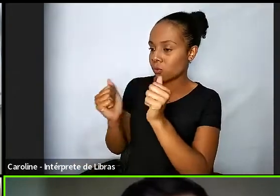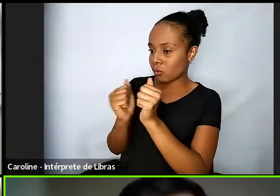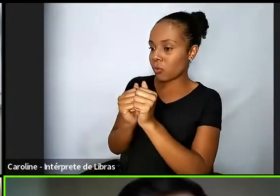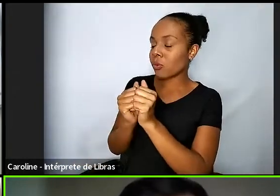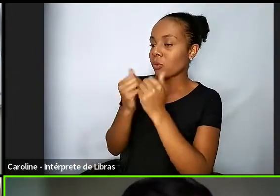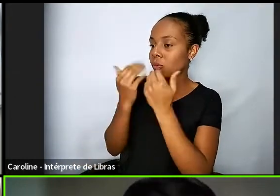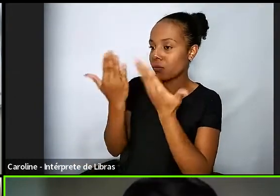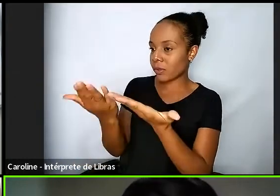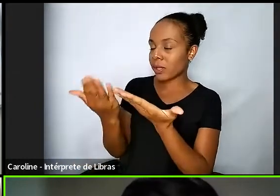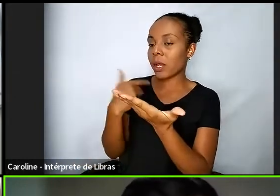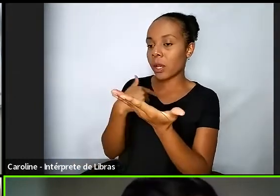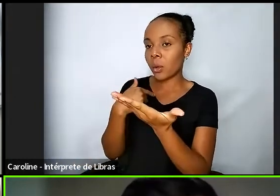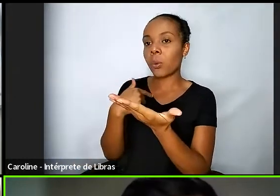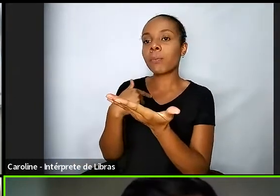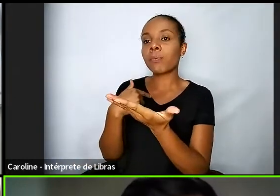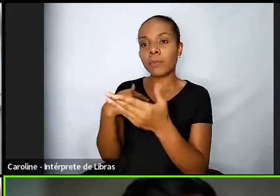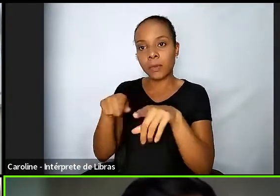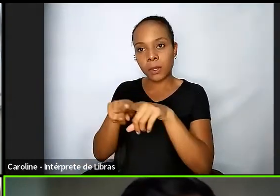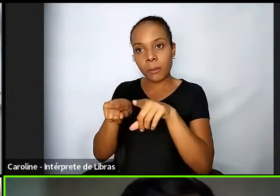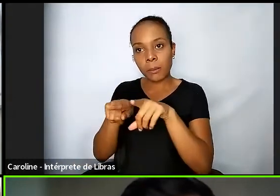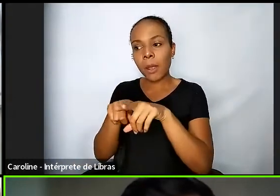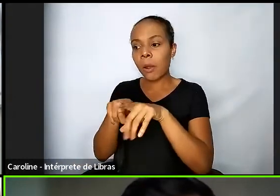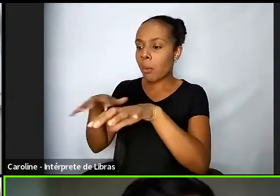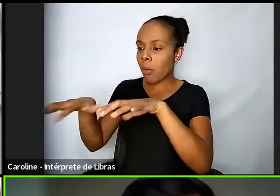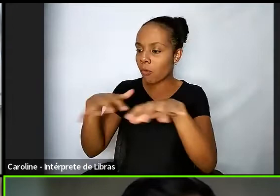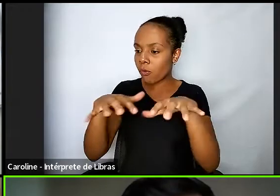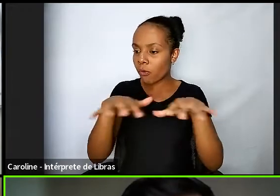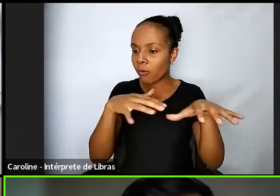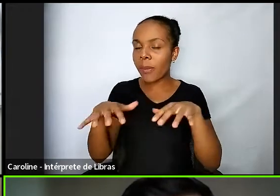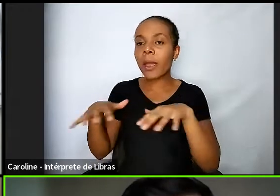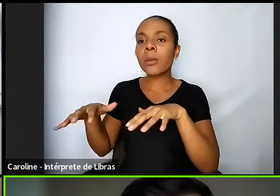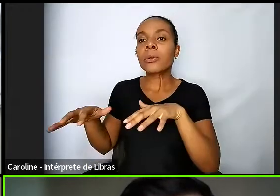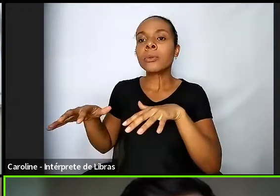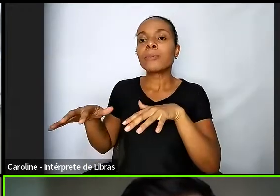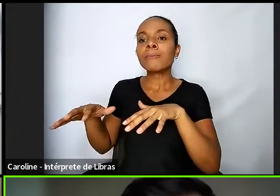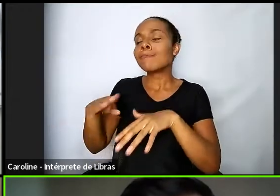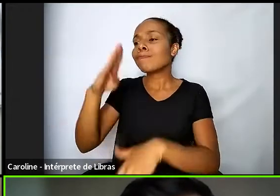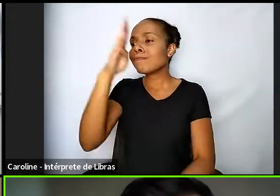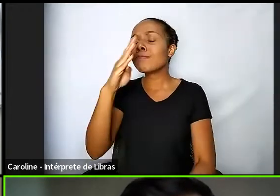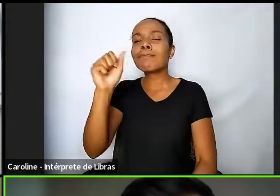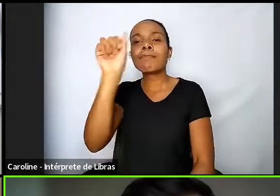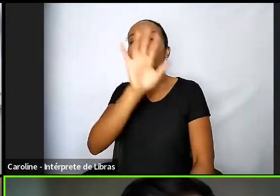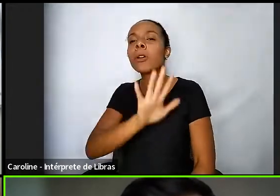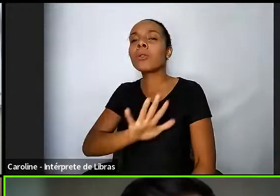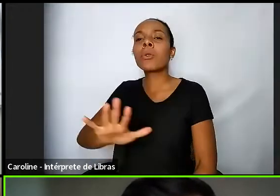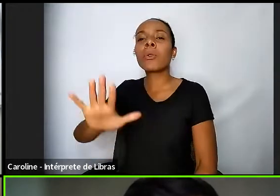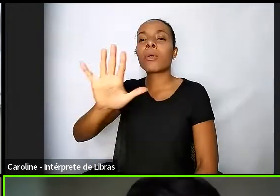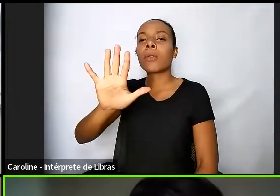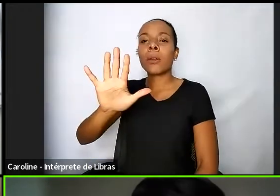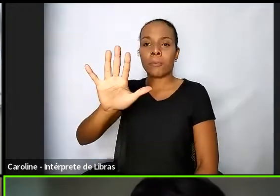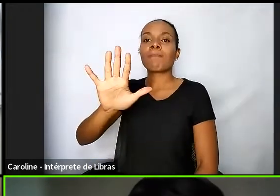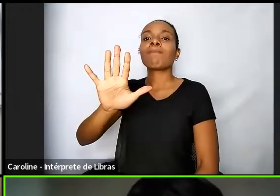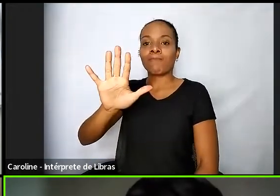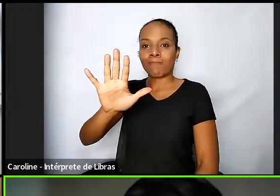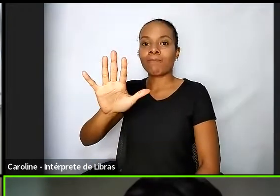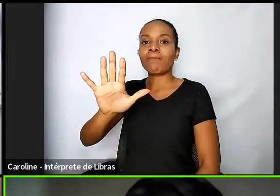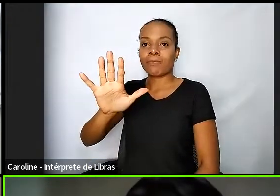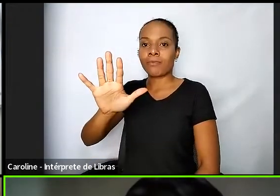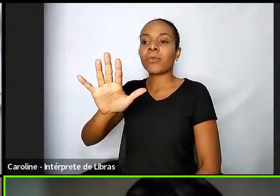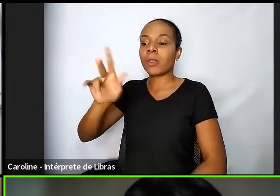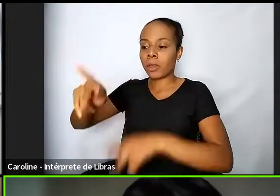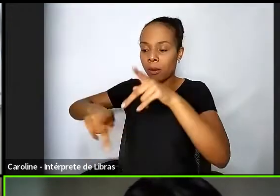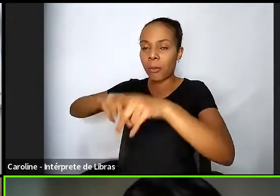né a todo o Movimento Nacional da População em Situação de Rua e também